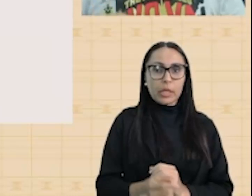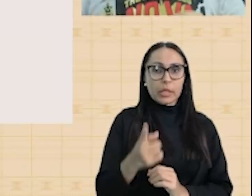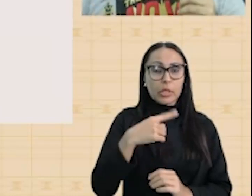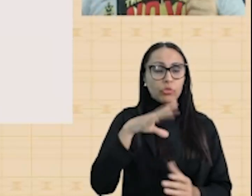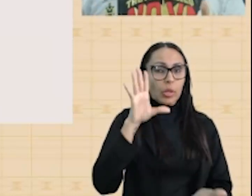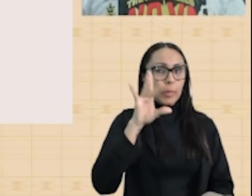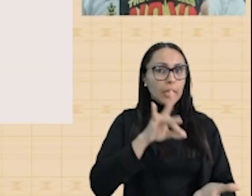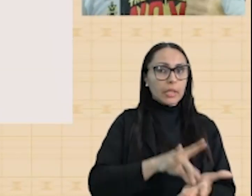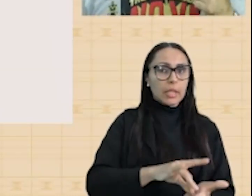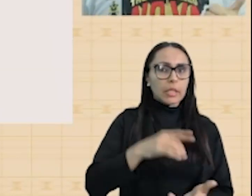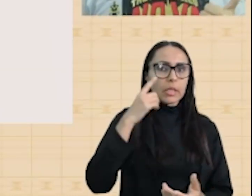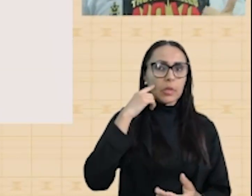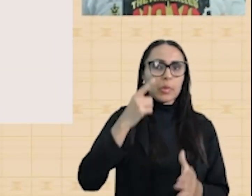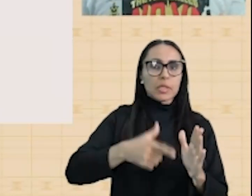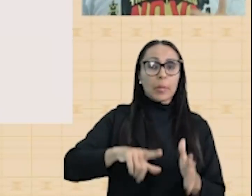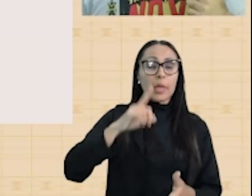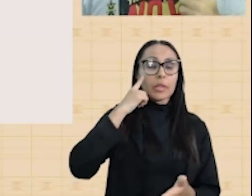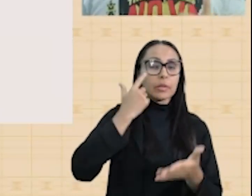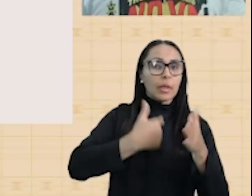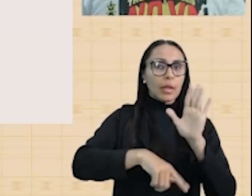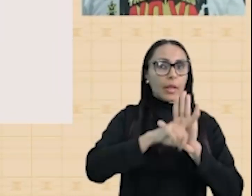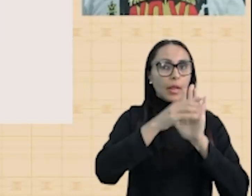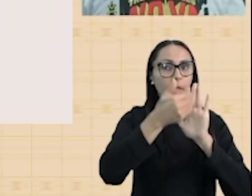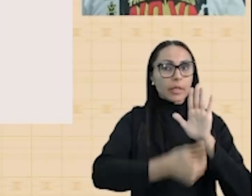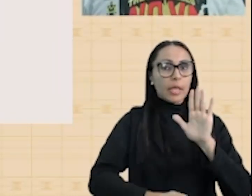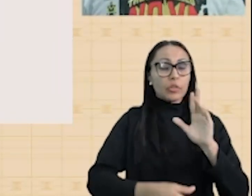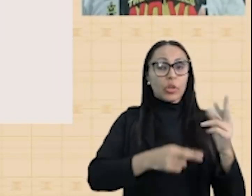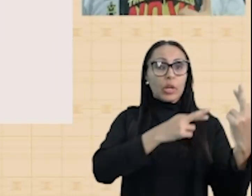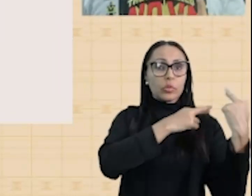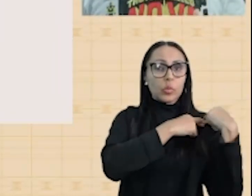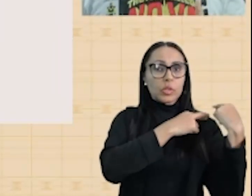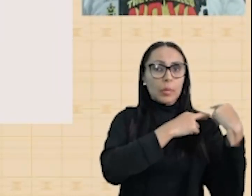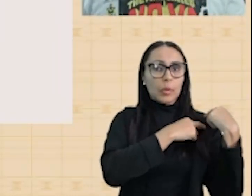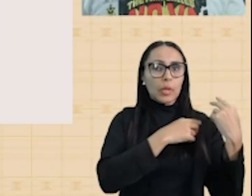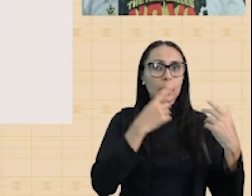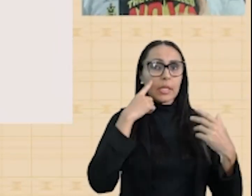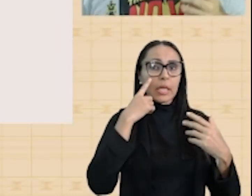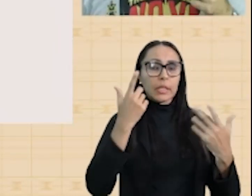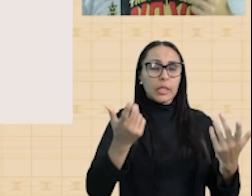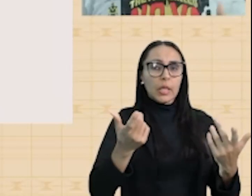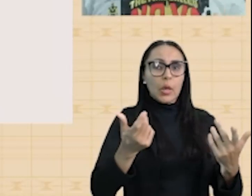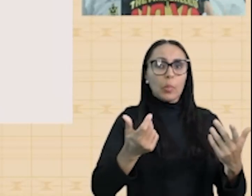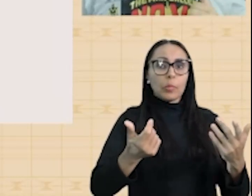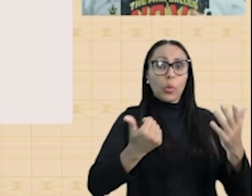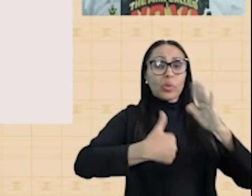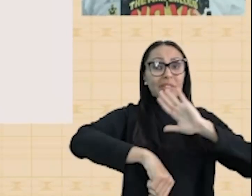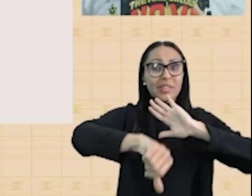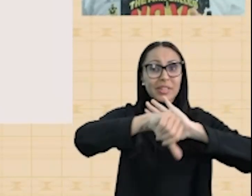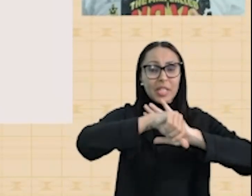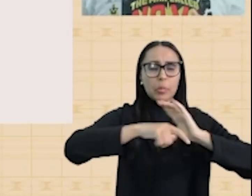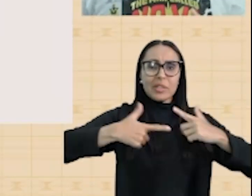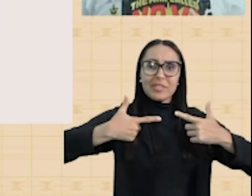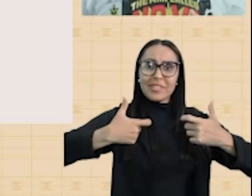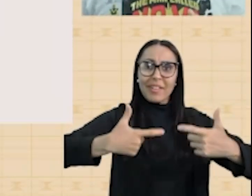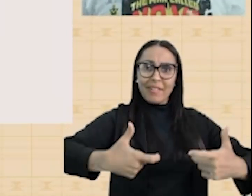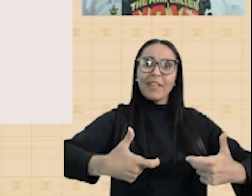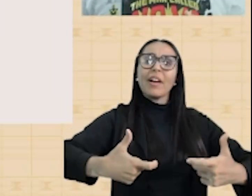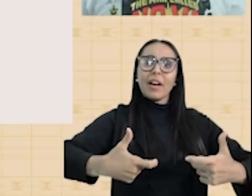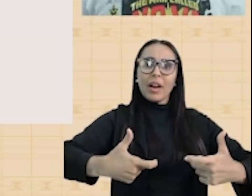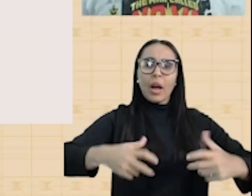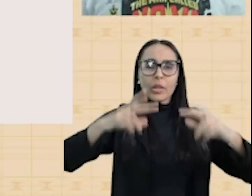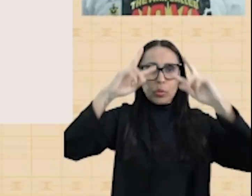estabeleceram precedentes legais para a responsabilidade por crimes de guerra e crimes contra a